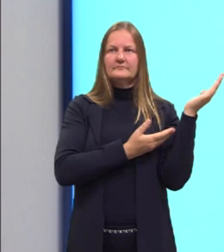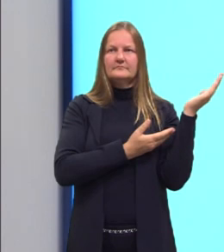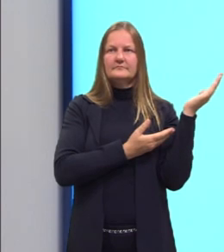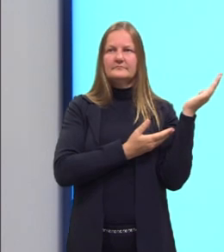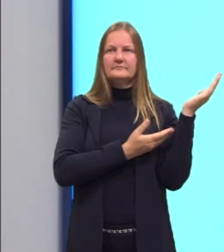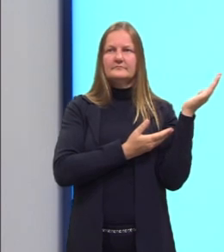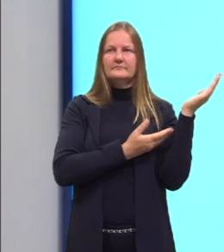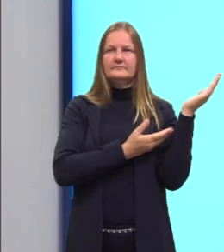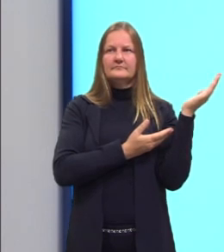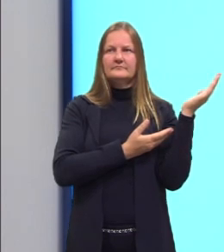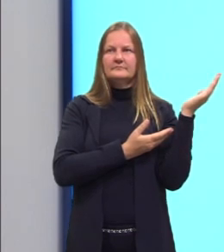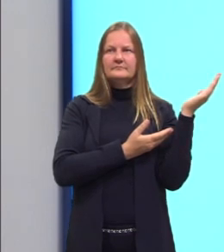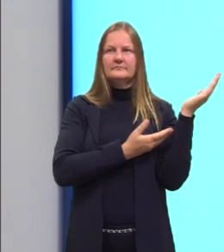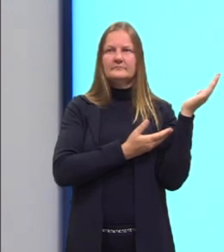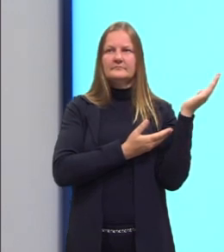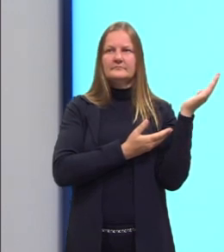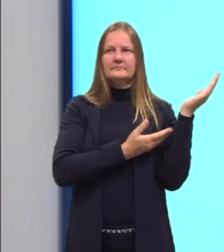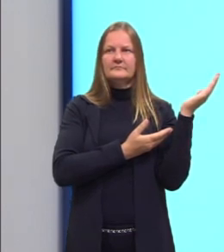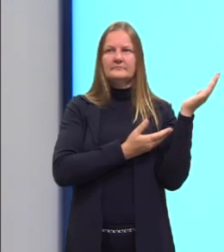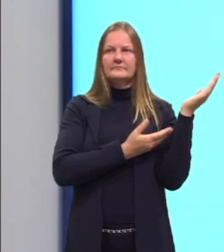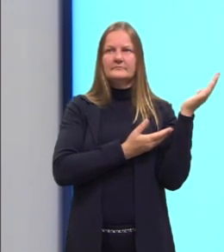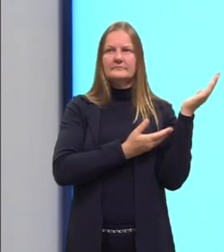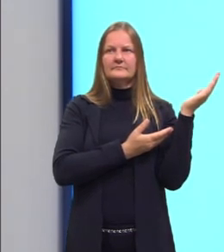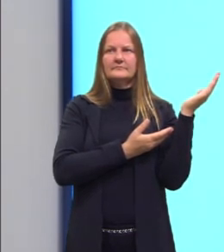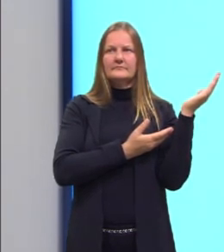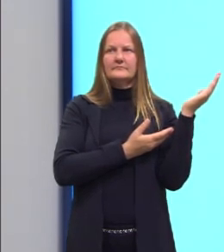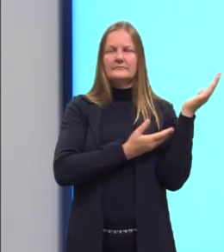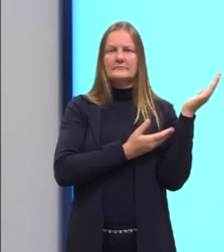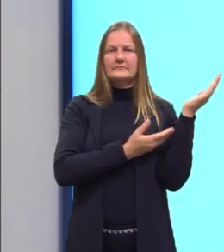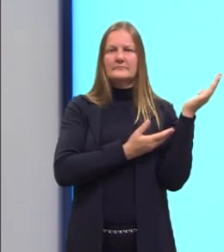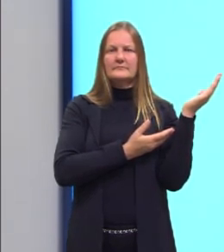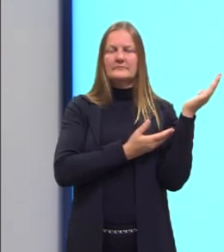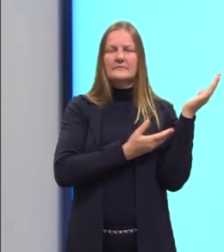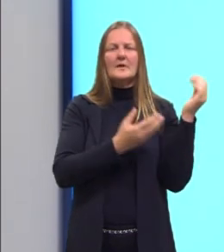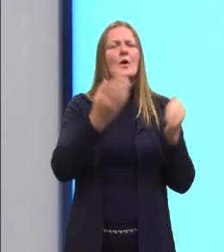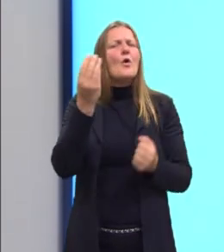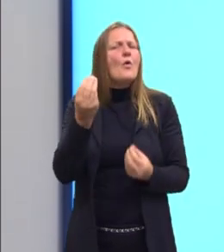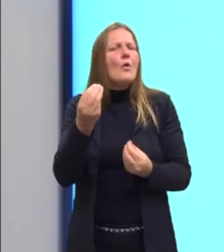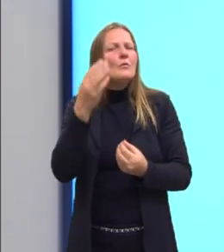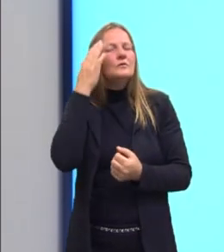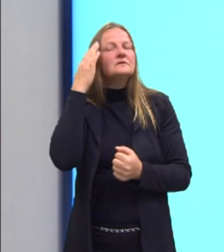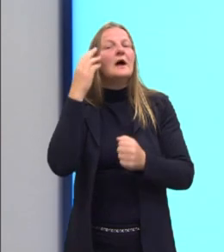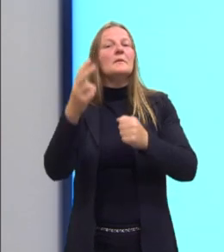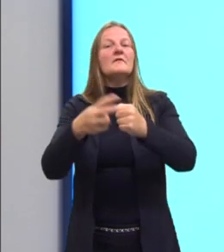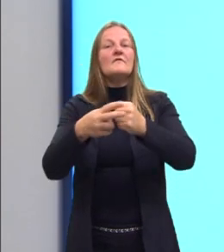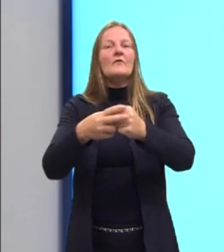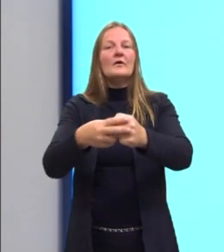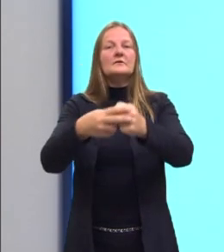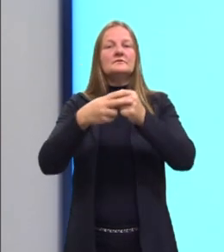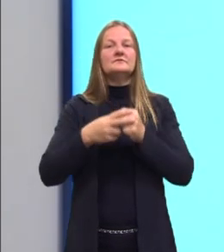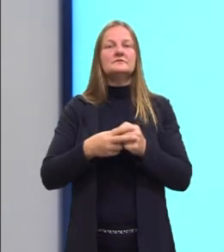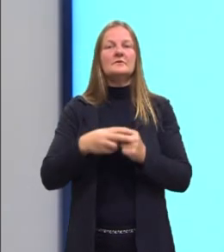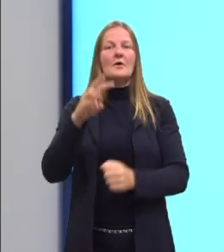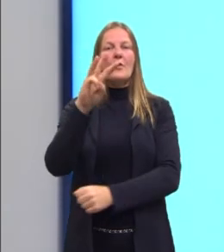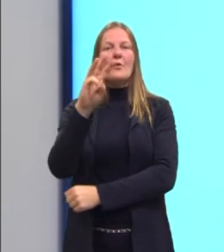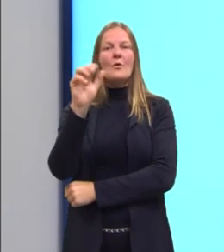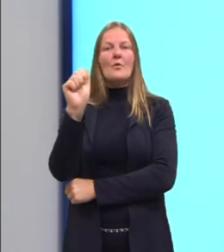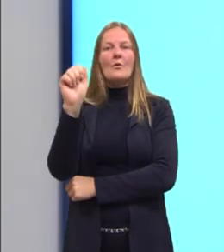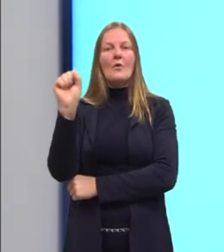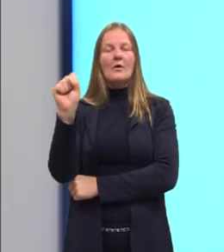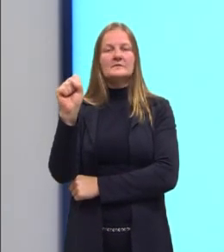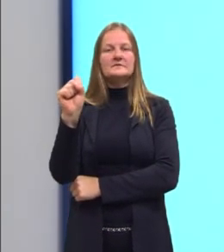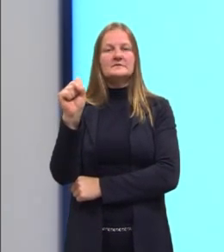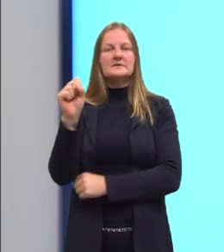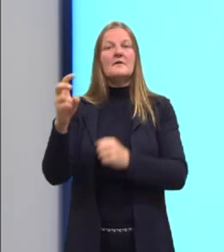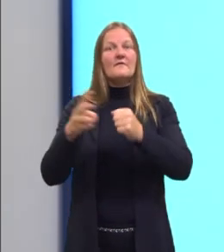another black resident was killed. Como é que eu sei que eu tenho voz passiva? Porque eu tenho o was aqui, que é o verbo to be,